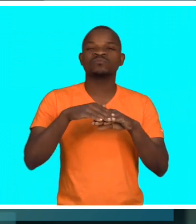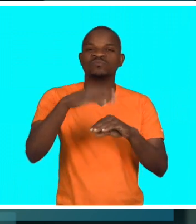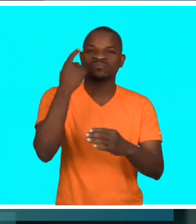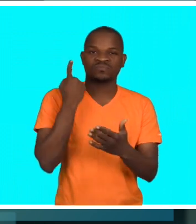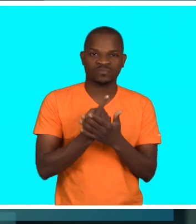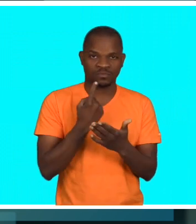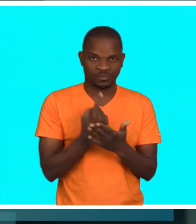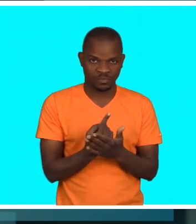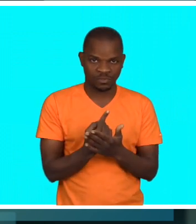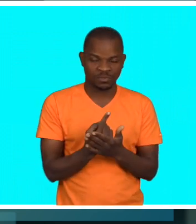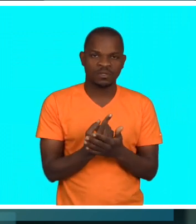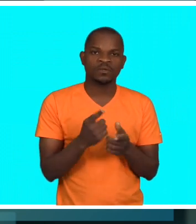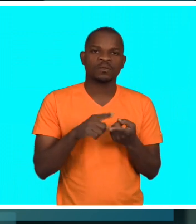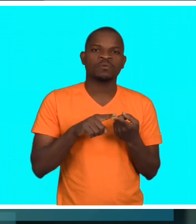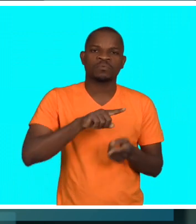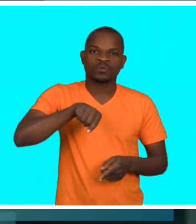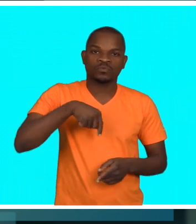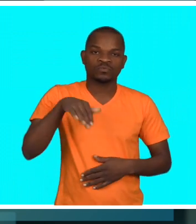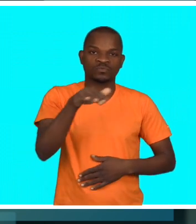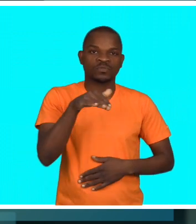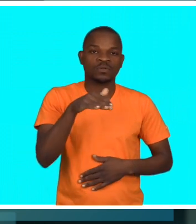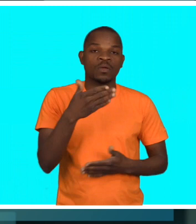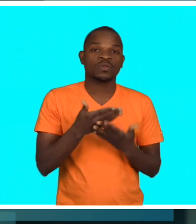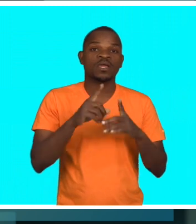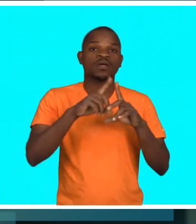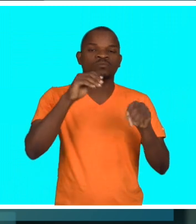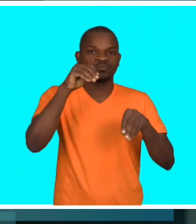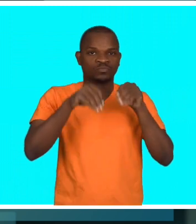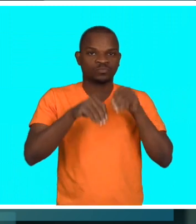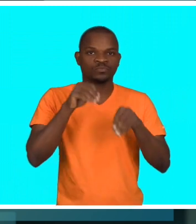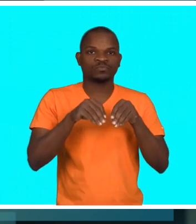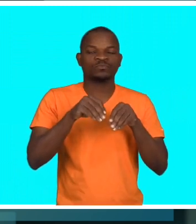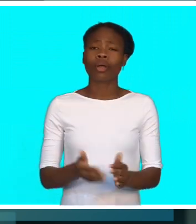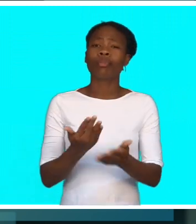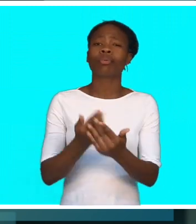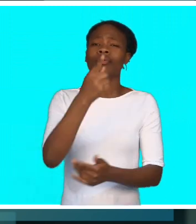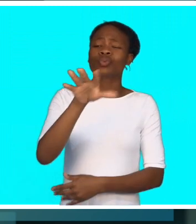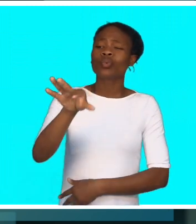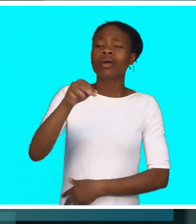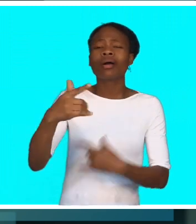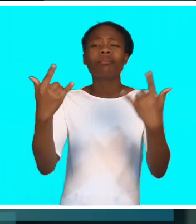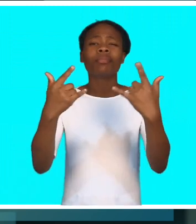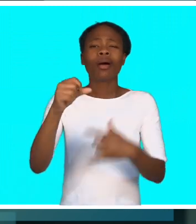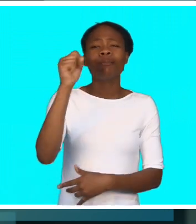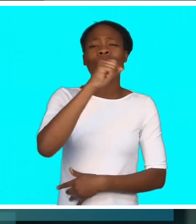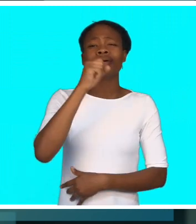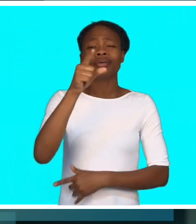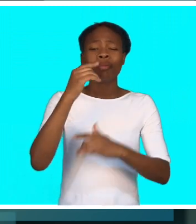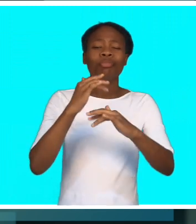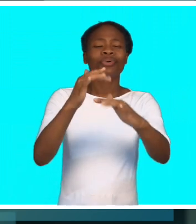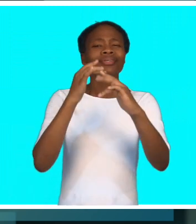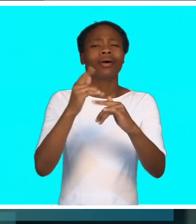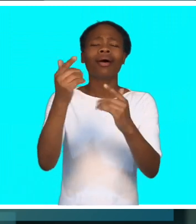sensível e tão importante para a nossa sociedade, que é a questão eleitoral. A escolha do hip